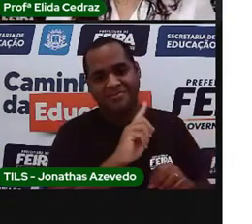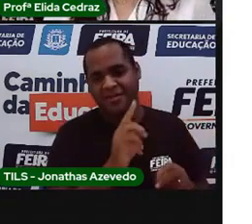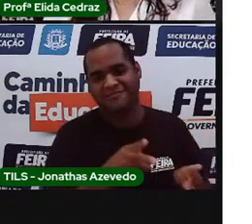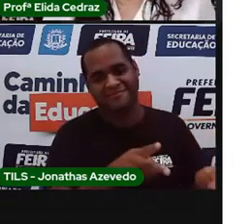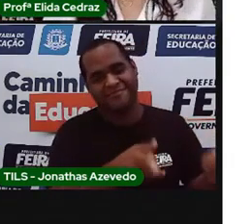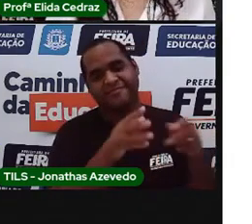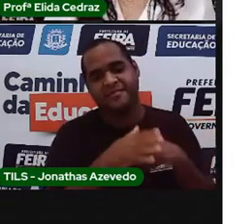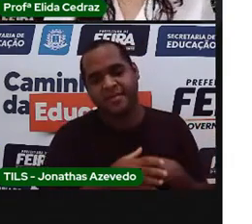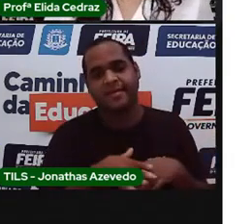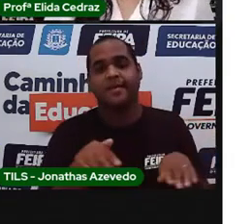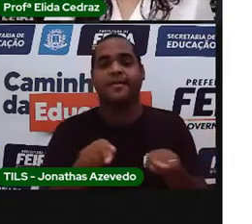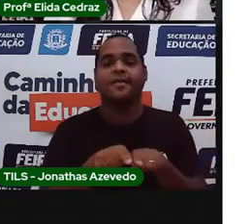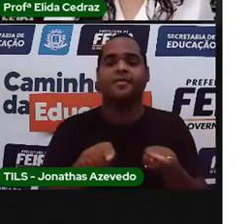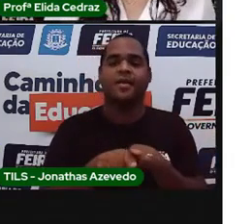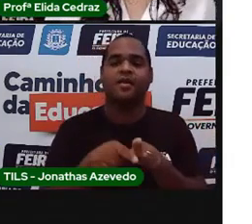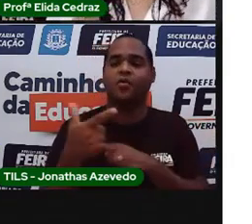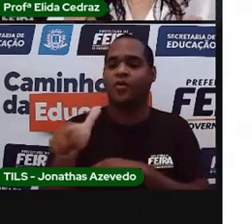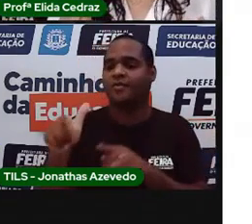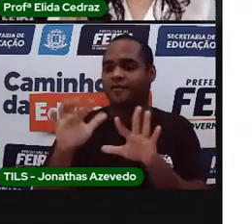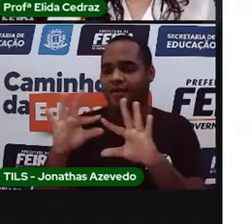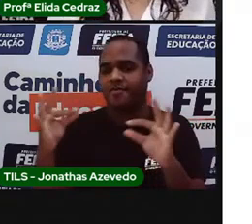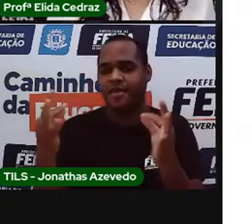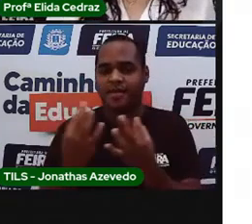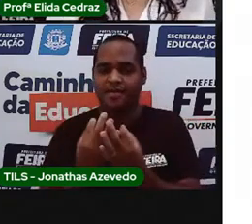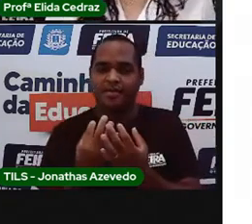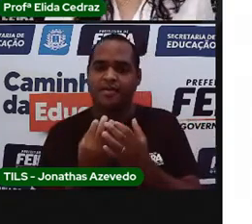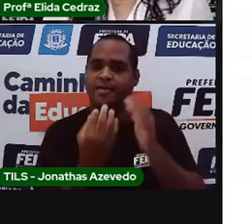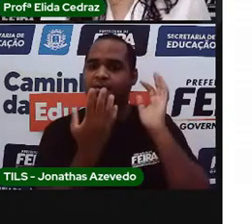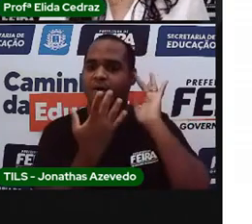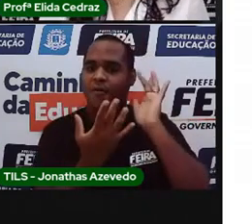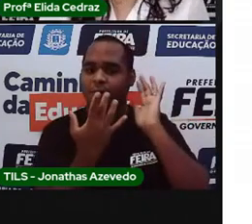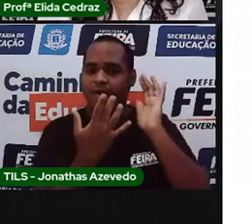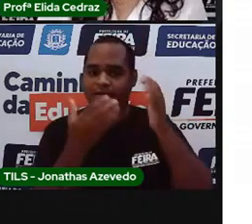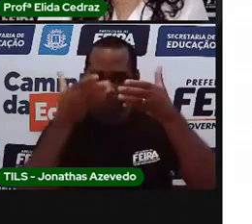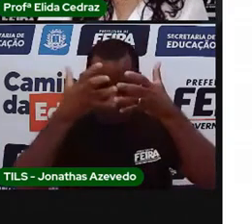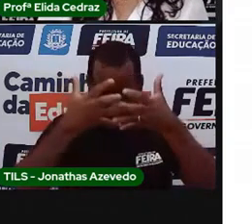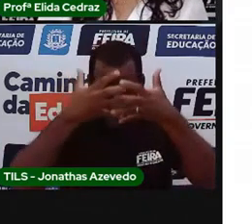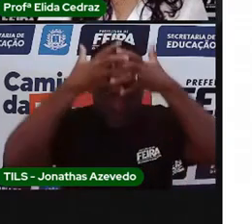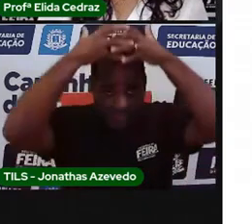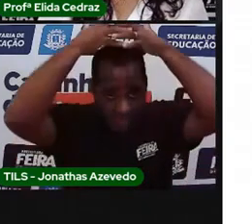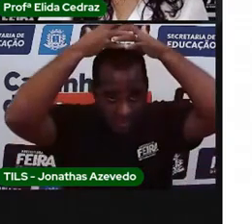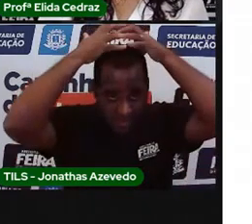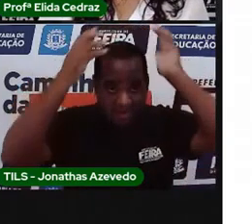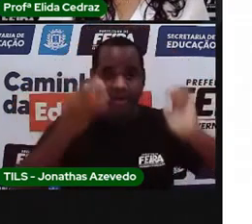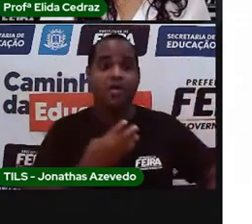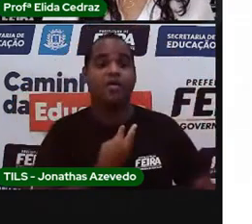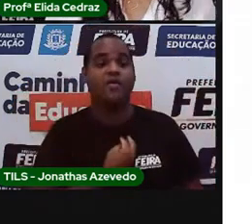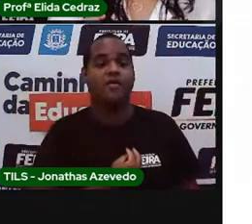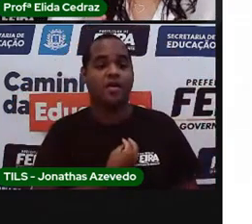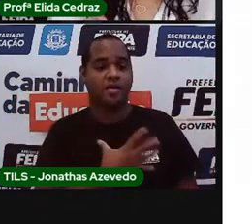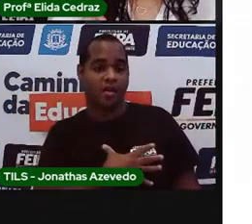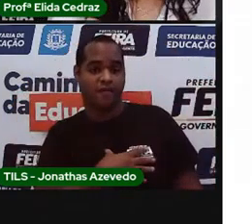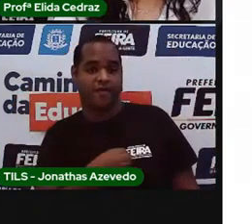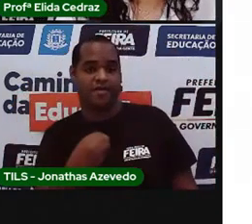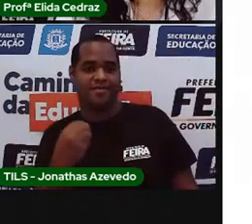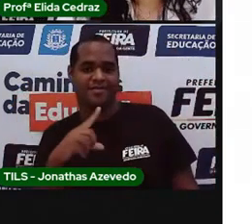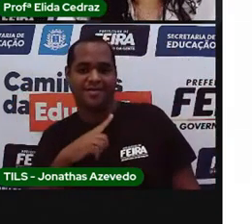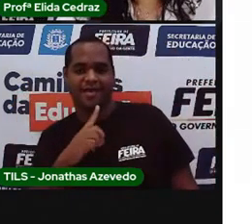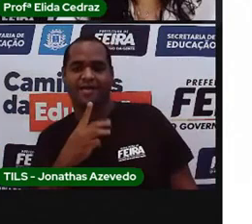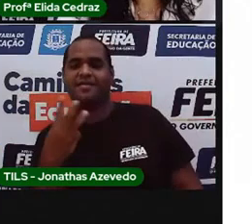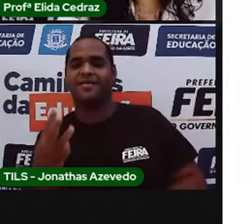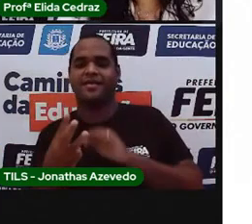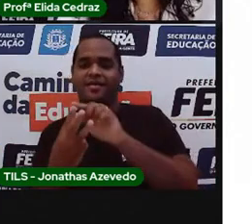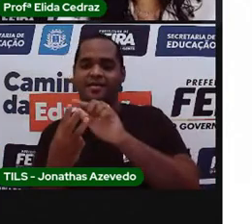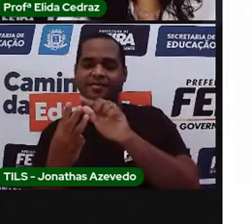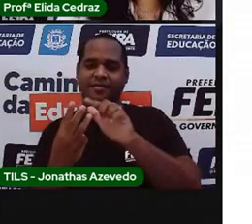E também, eu trouxe essa família. O cacique e os seus três filhos. Você vê